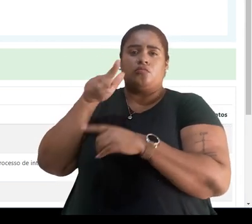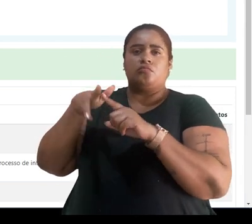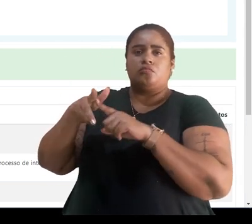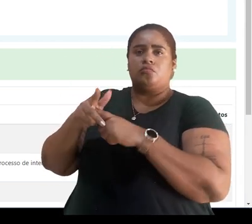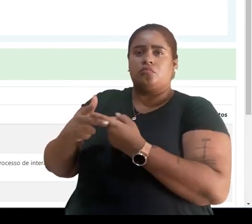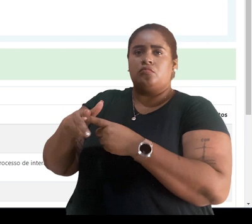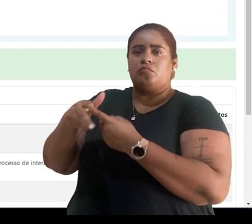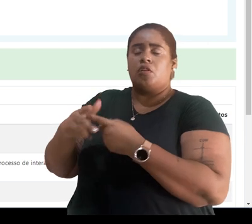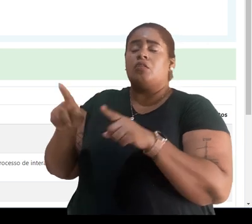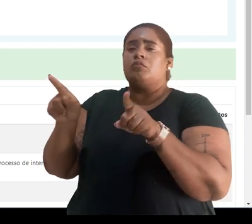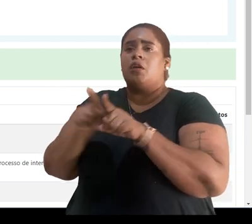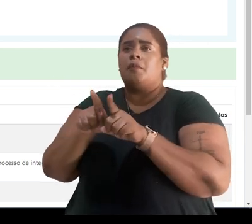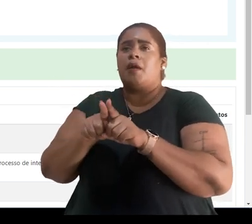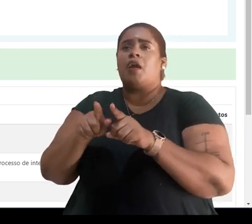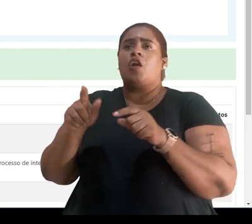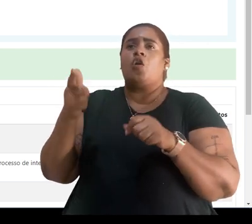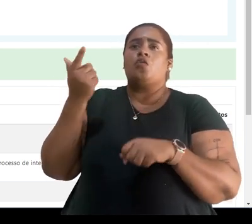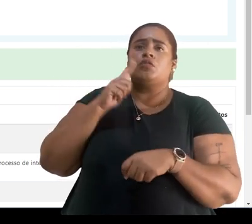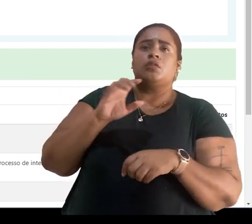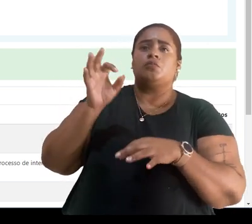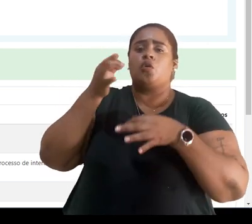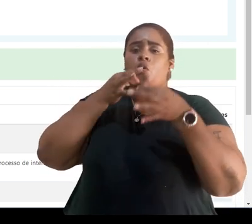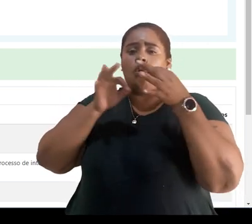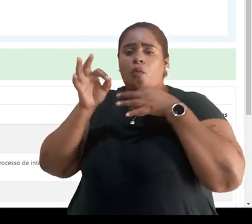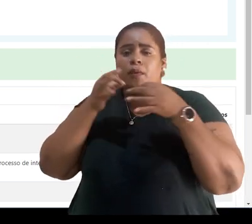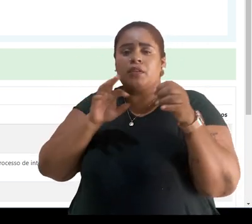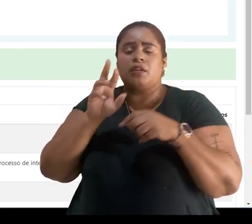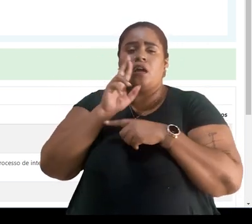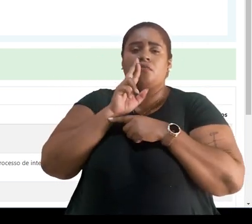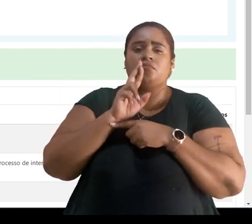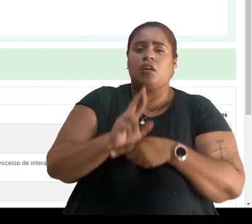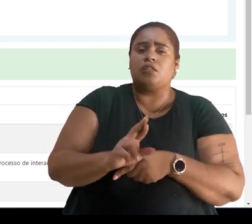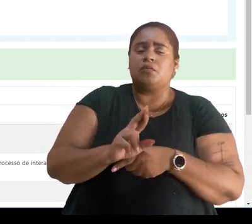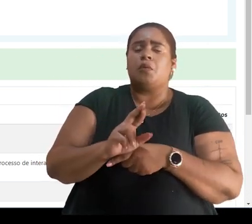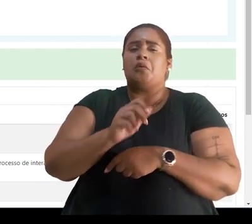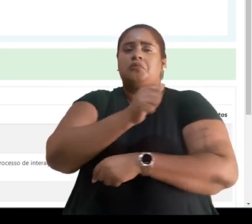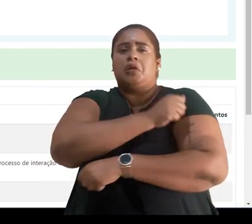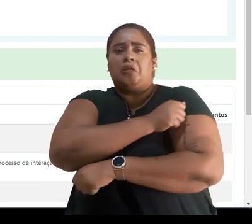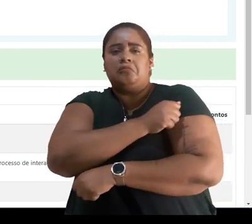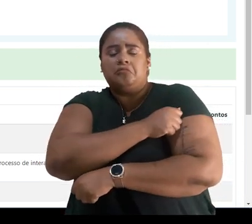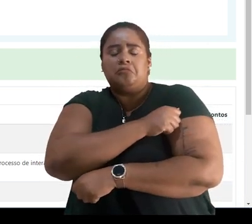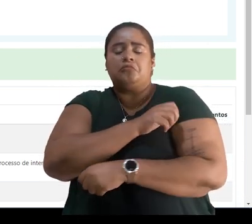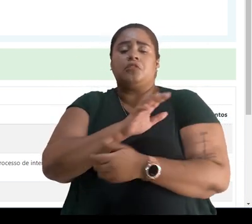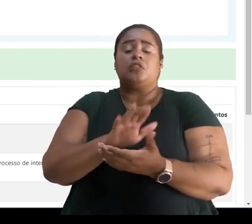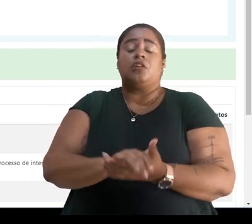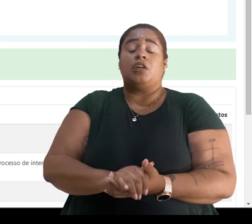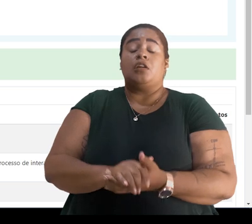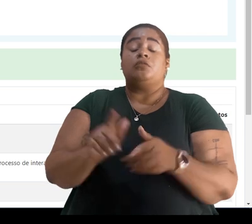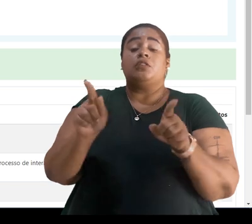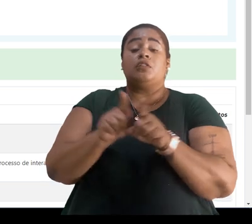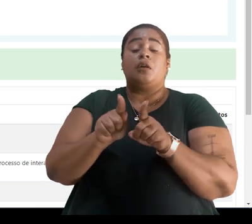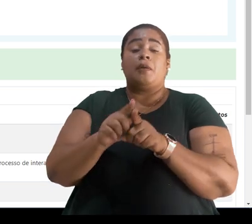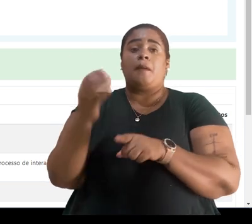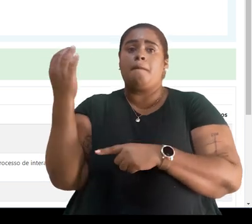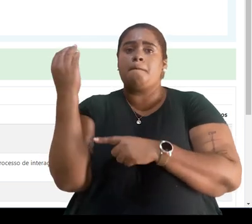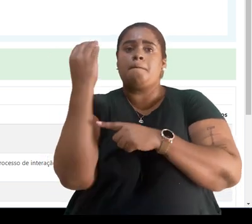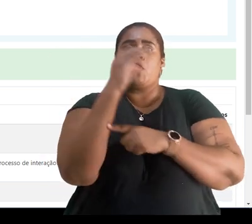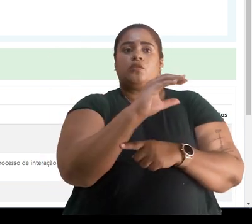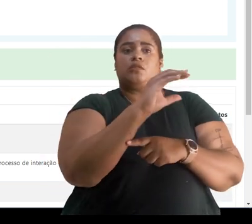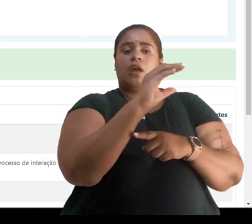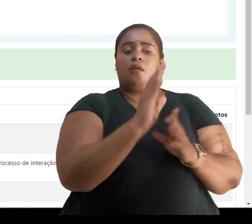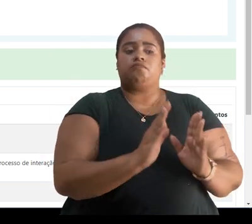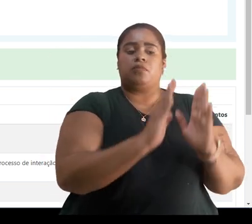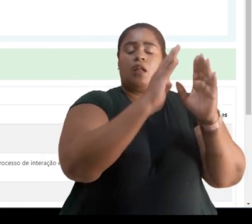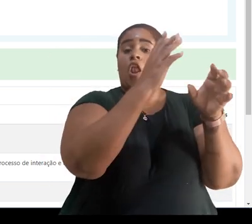Podemos, então, aqui fazer um comentário sobre a resposta do aluno e aqui, então,